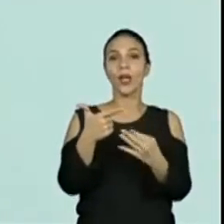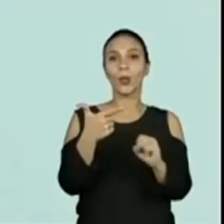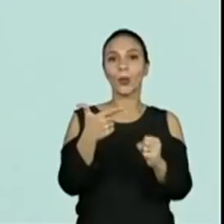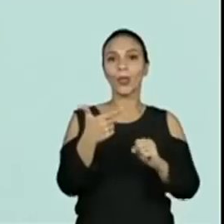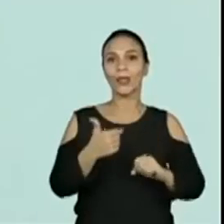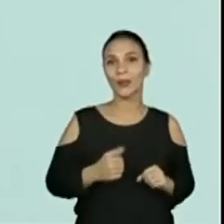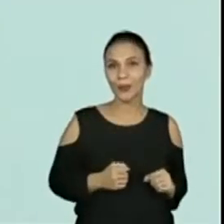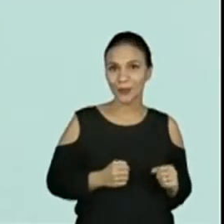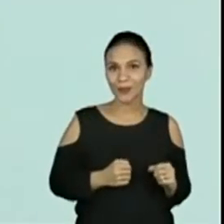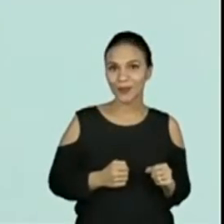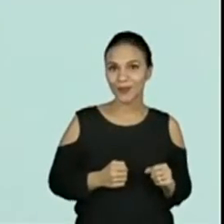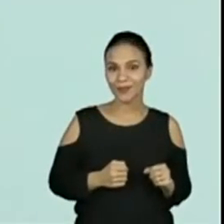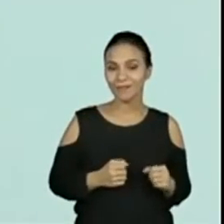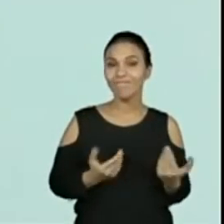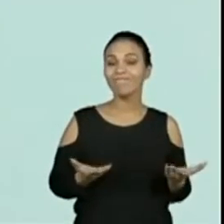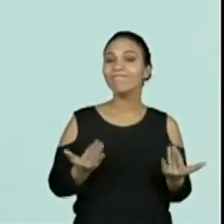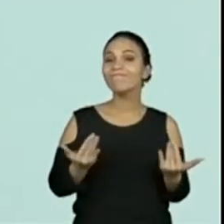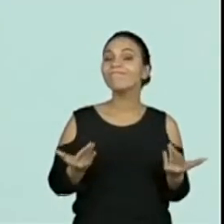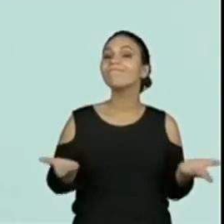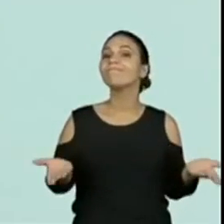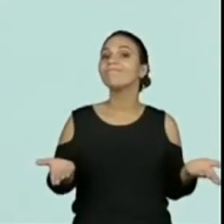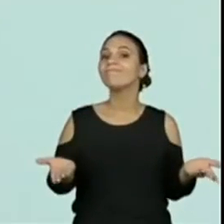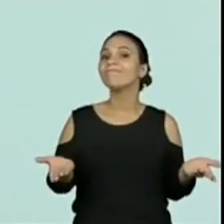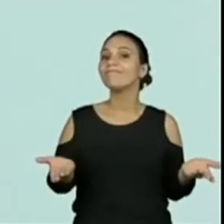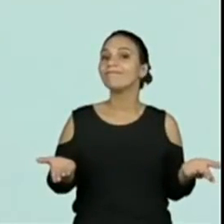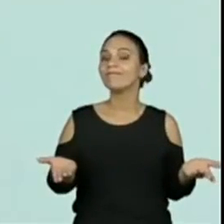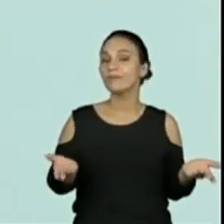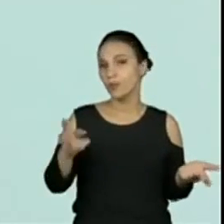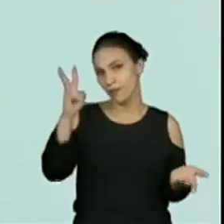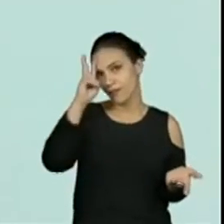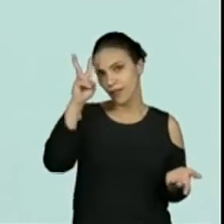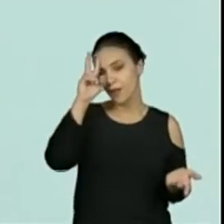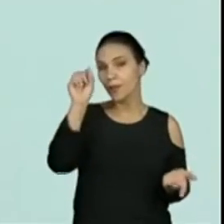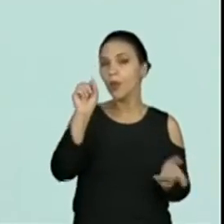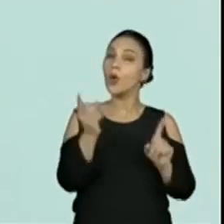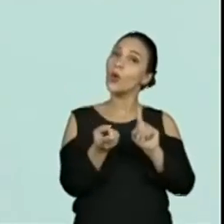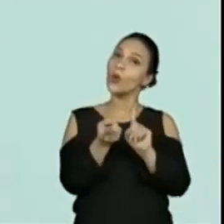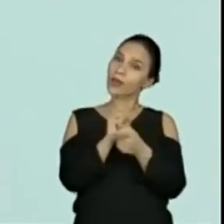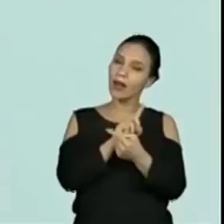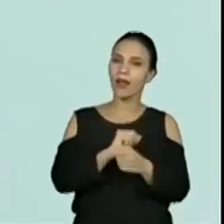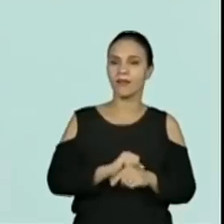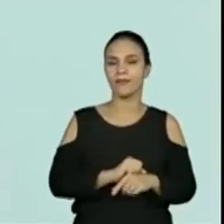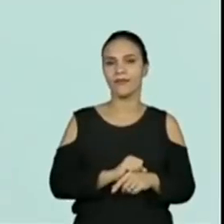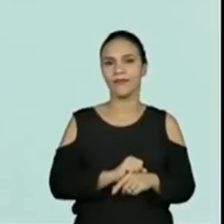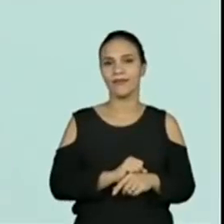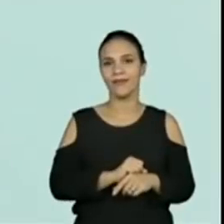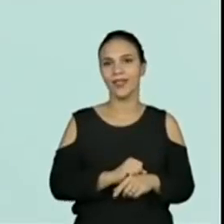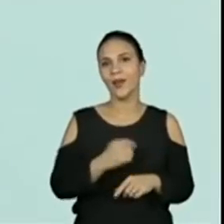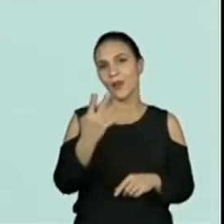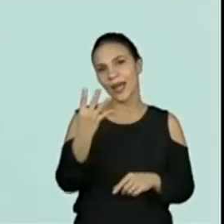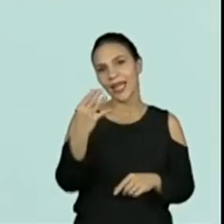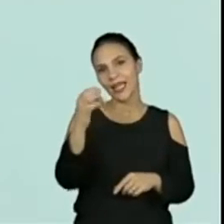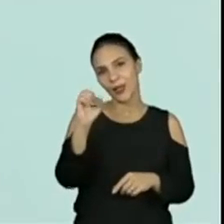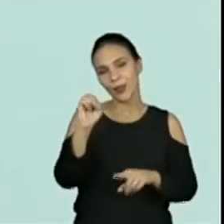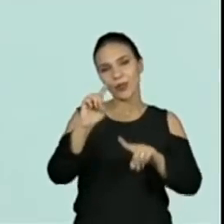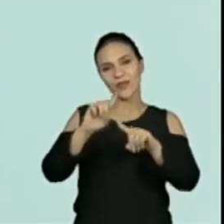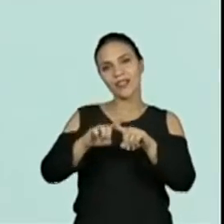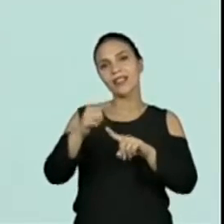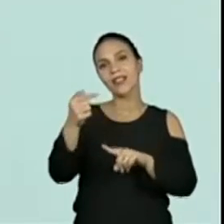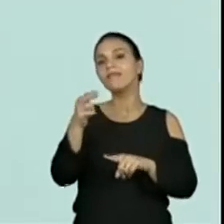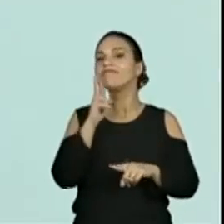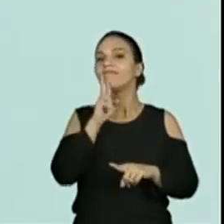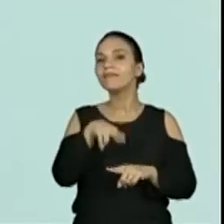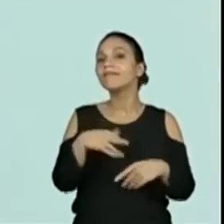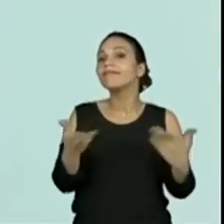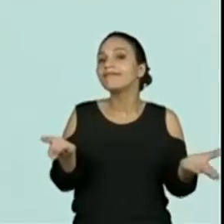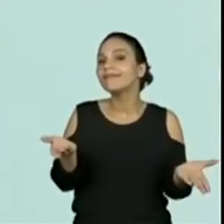que é igual a 48. Lembrem, façam a operação contrária. E aí? Que número